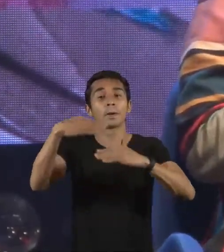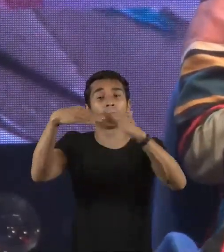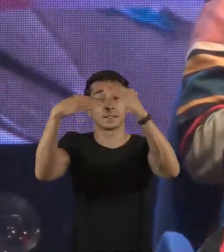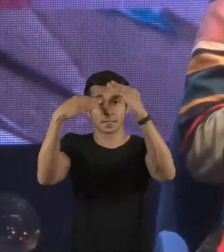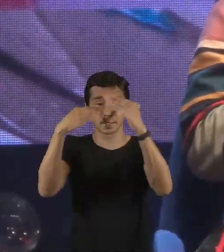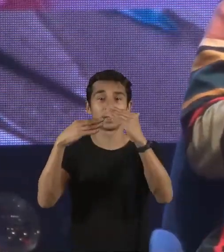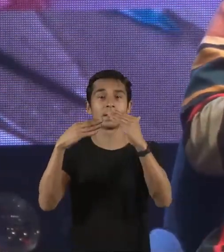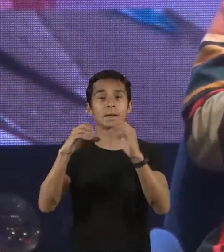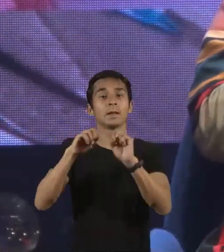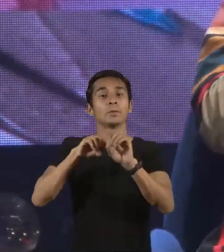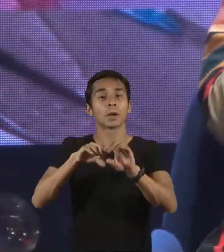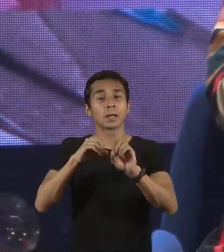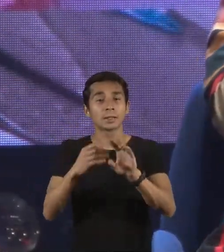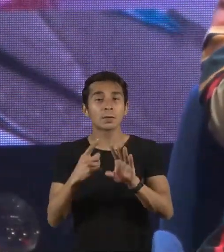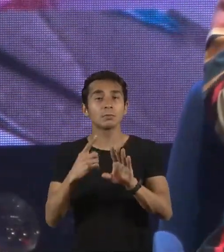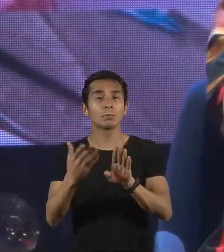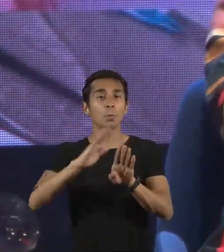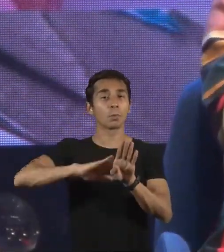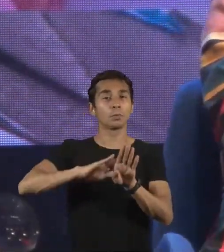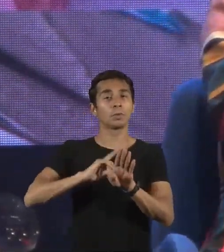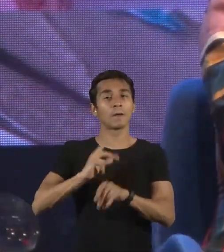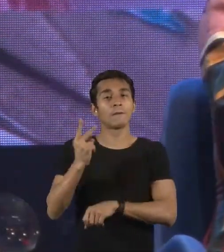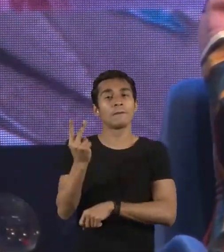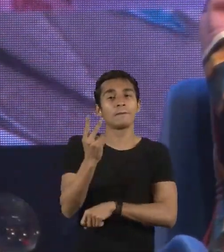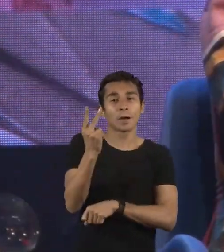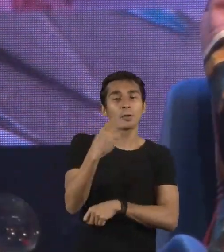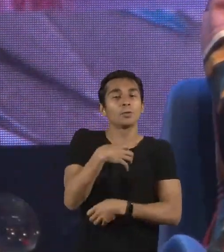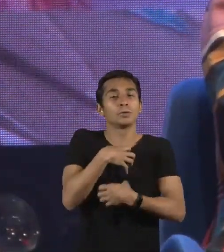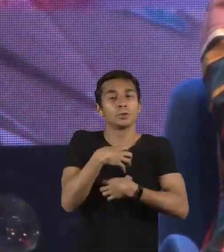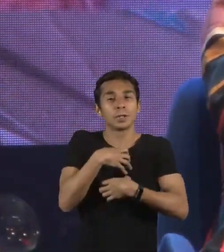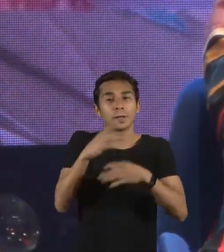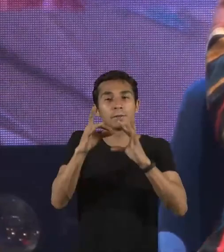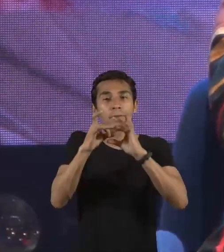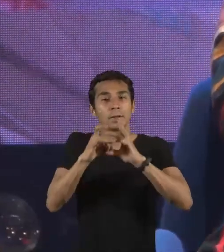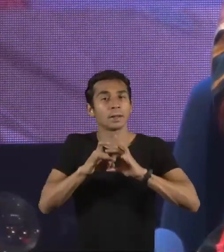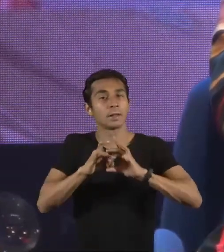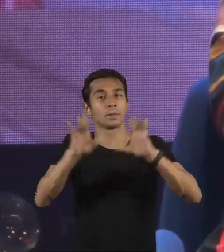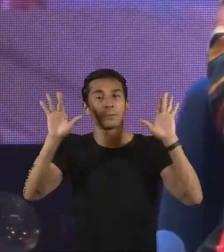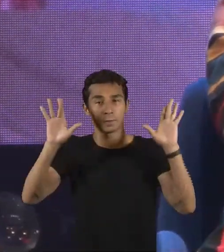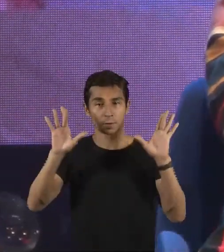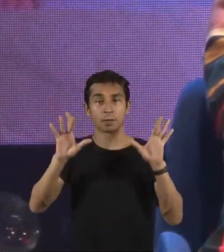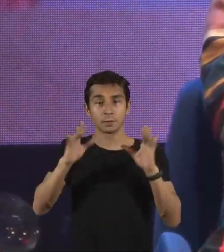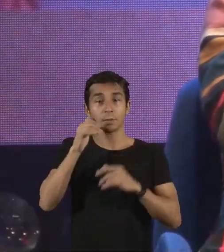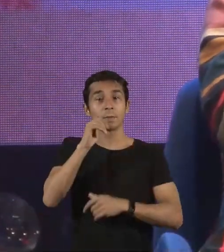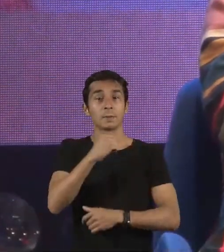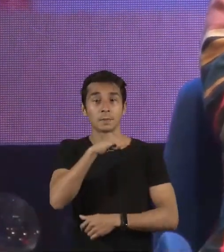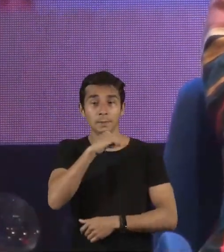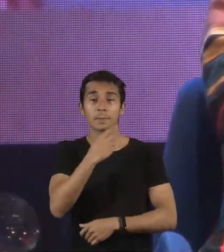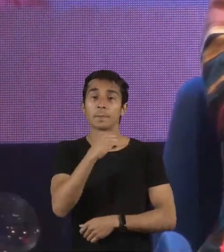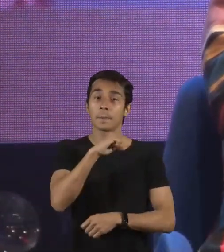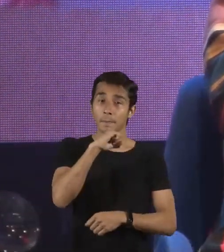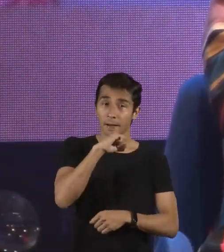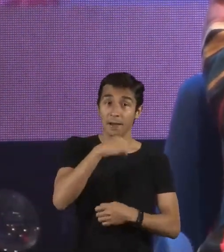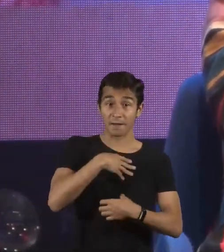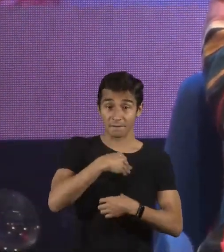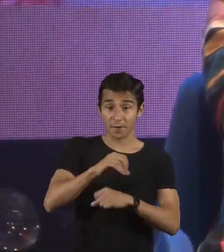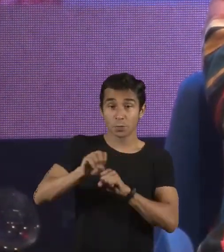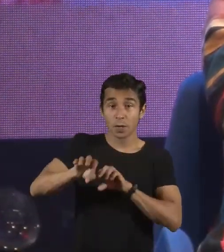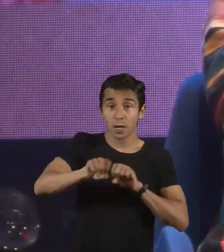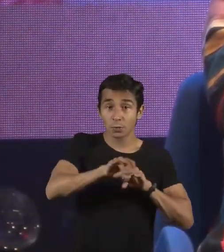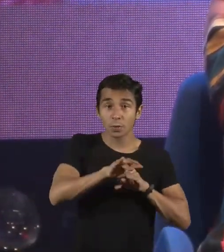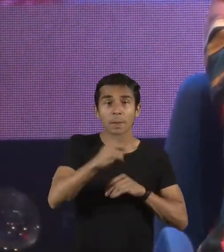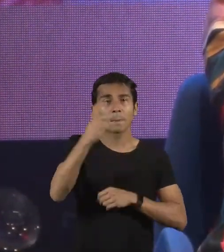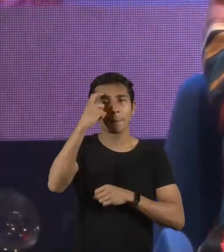democráticos, então que os pais tenham essa preocupação de educar os seus filhos com base na igualdade, o